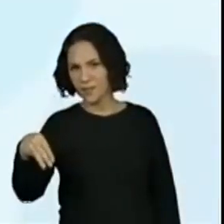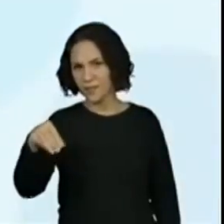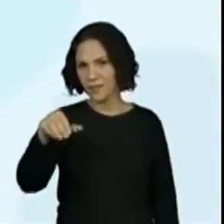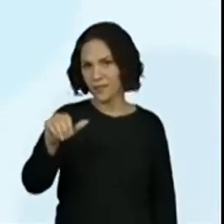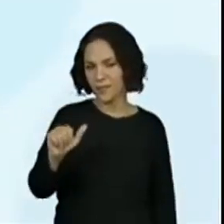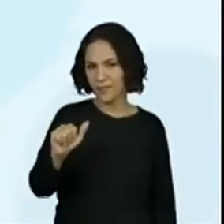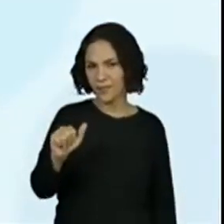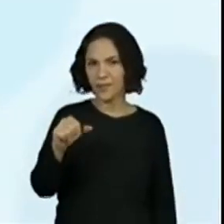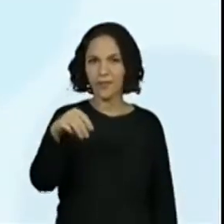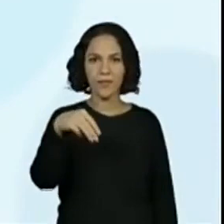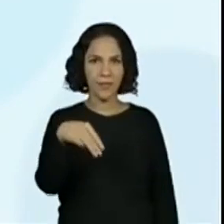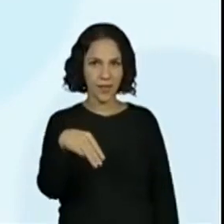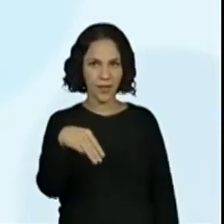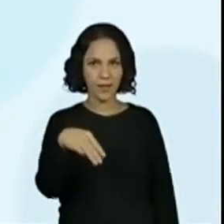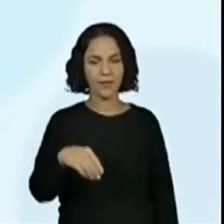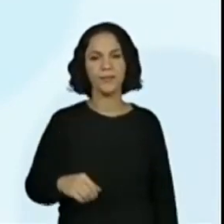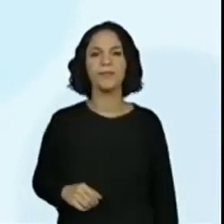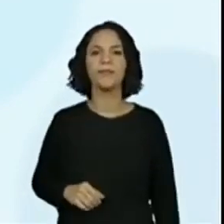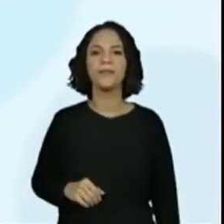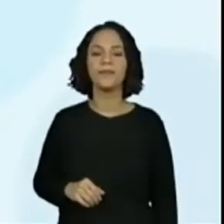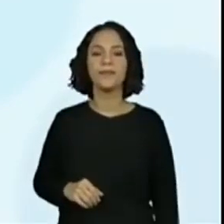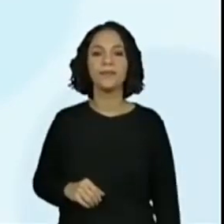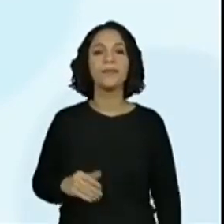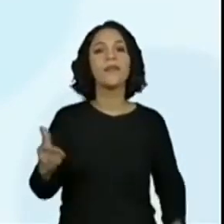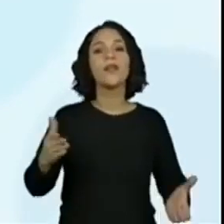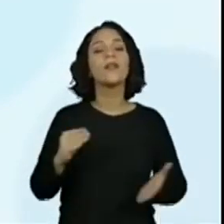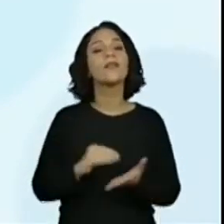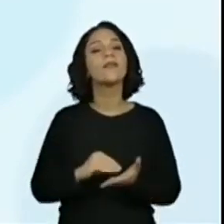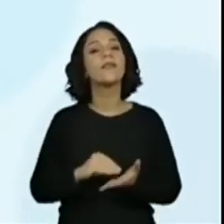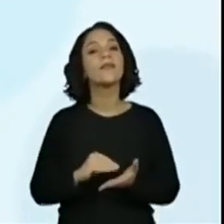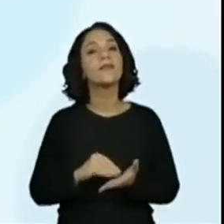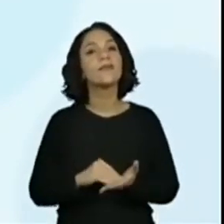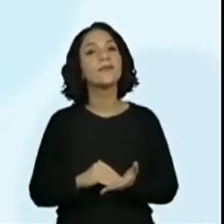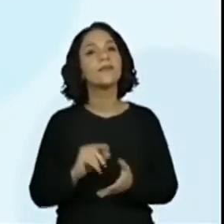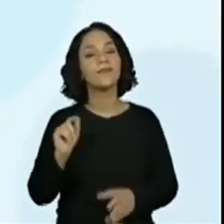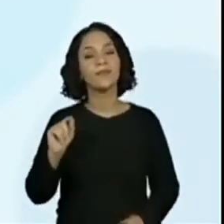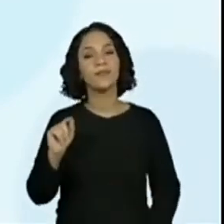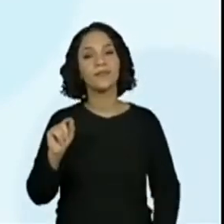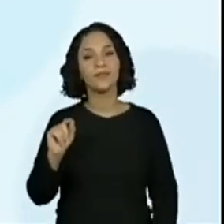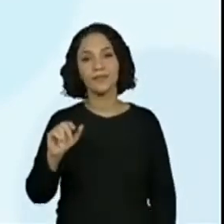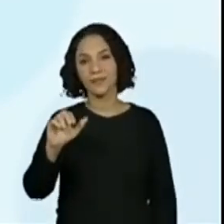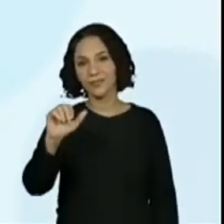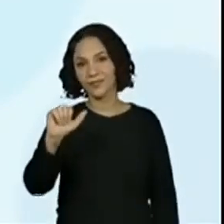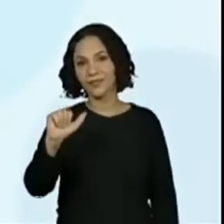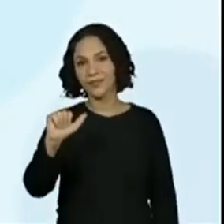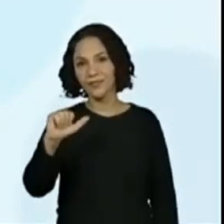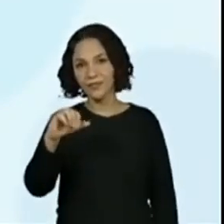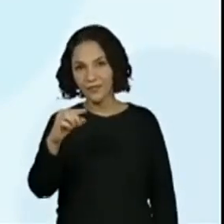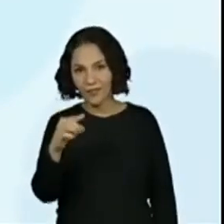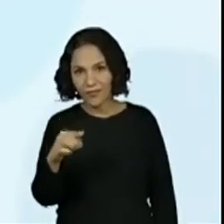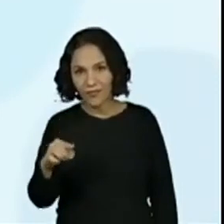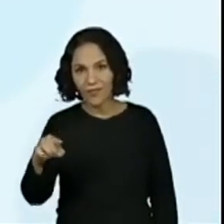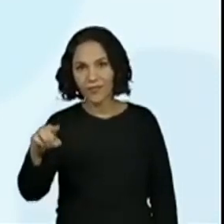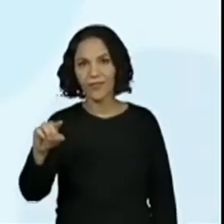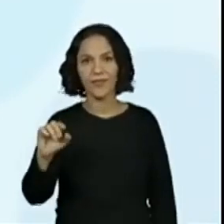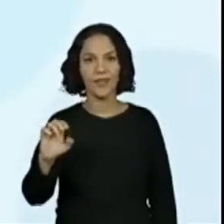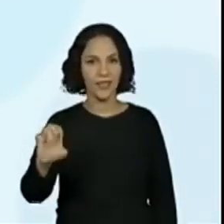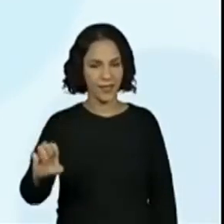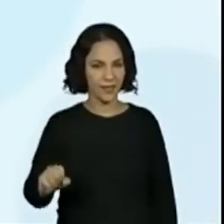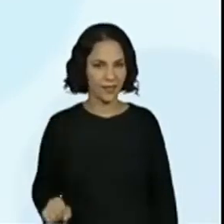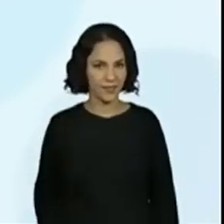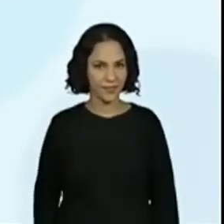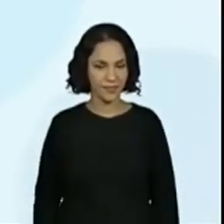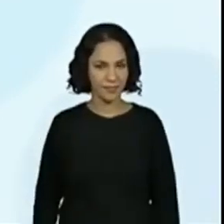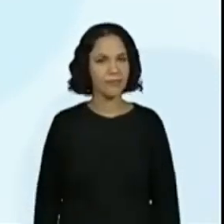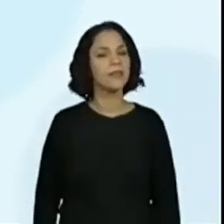Mamãe. Mamãe. Agora falta a parte do Mãe. Isso. Que aí é um grande mistério